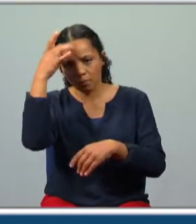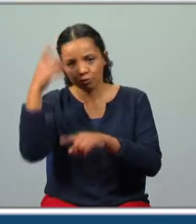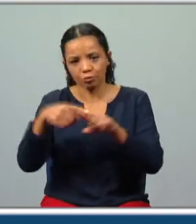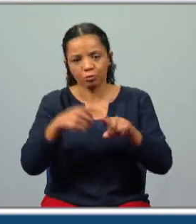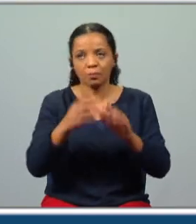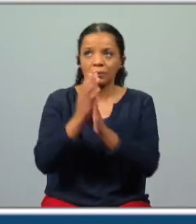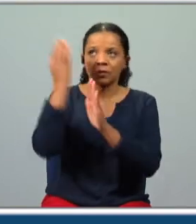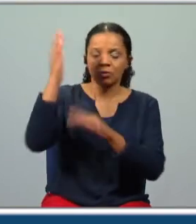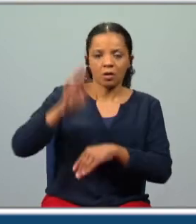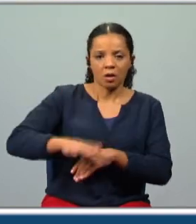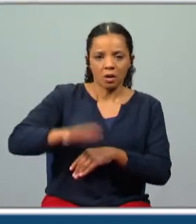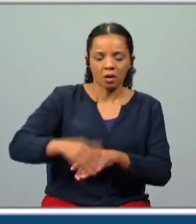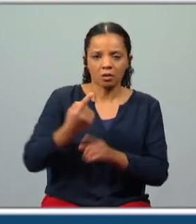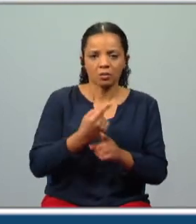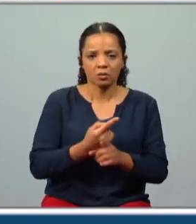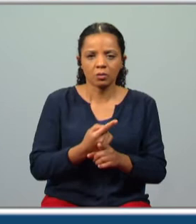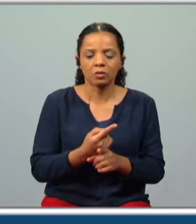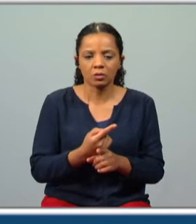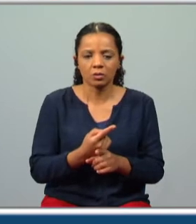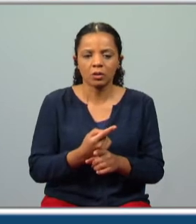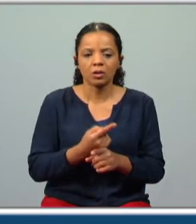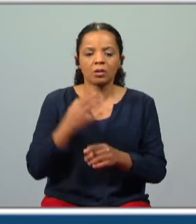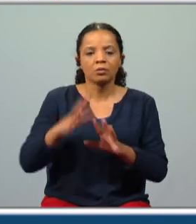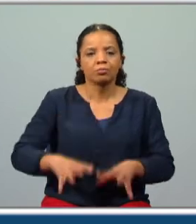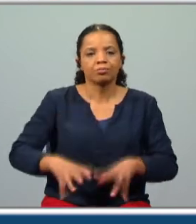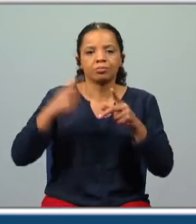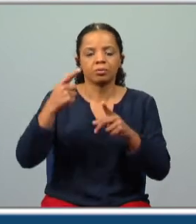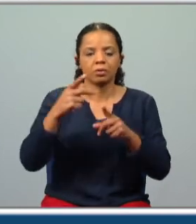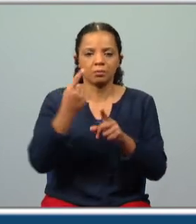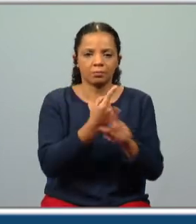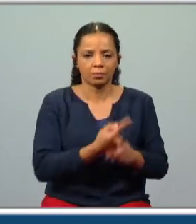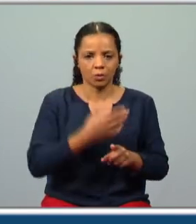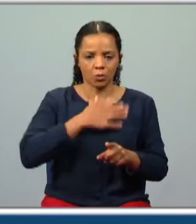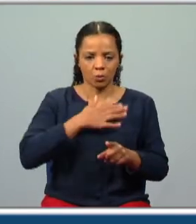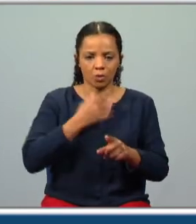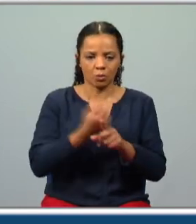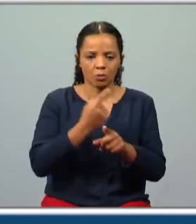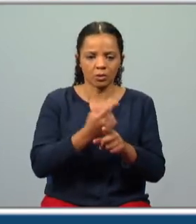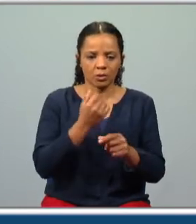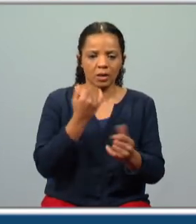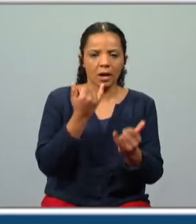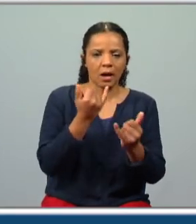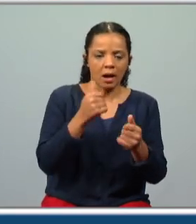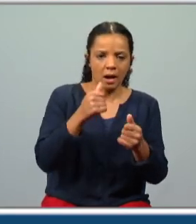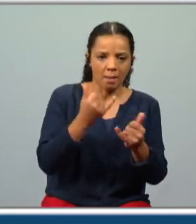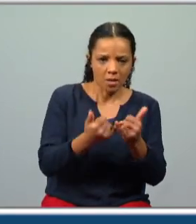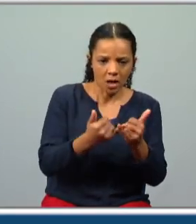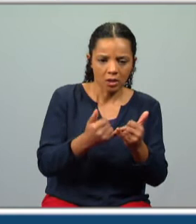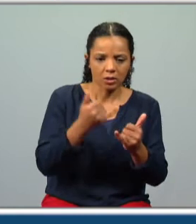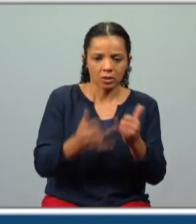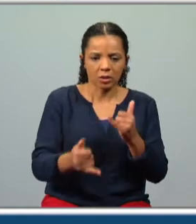aqui porá da turca armada dura os soberbos e prósperos troféus comigo de seus danos o ameaça a destruir daquilo a